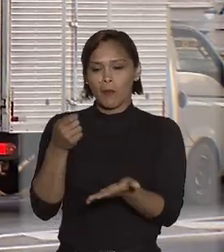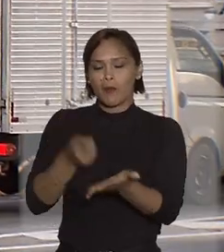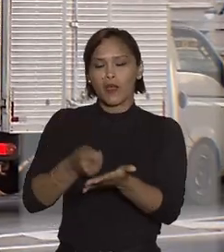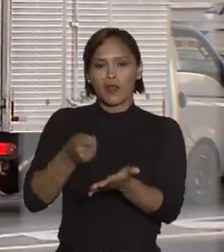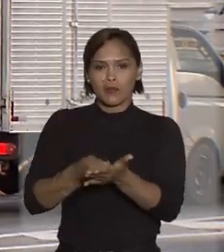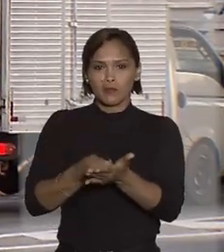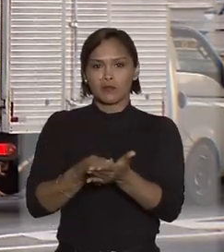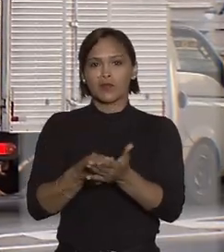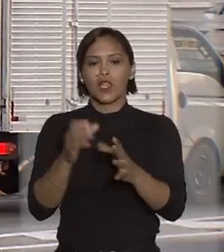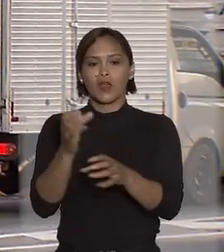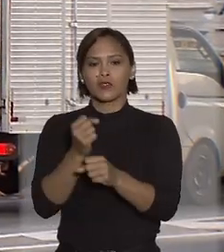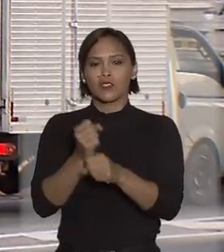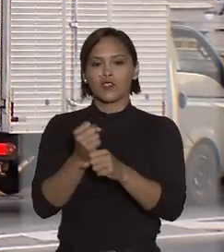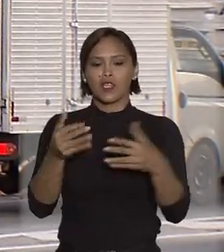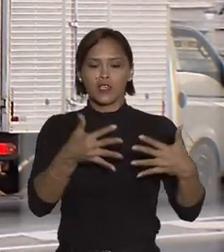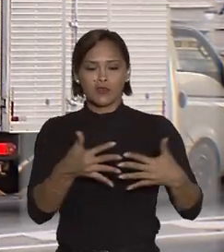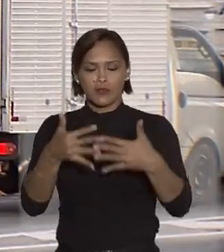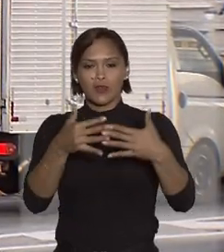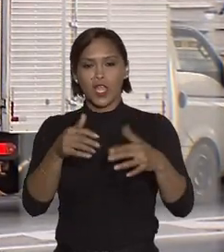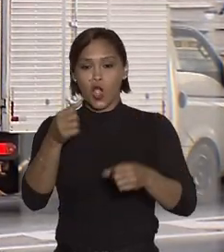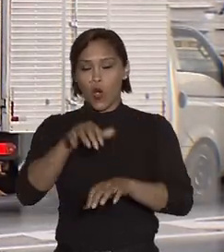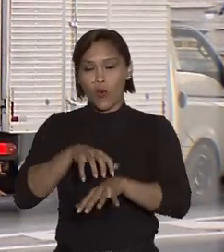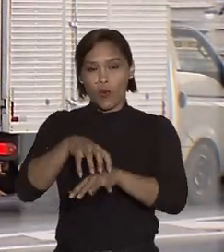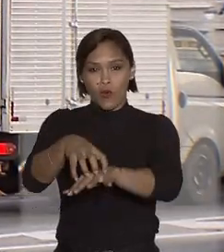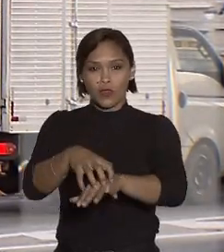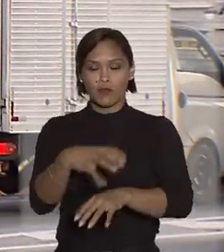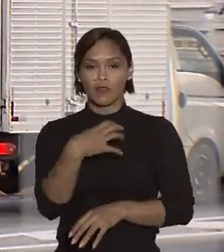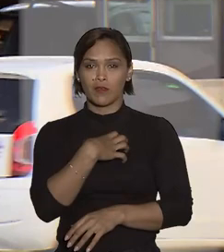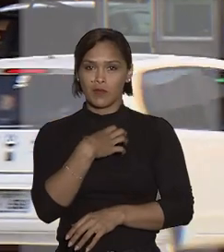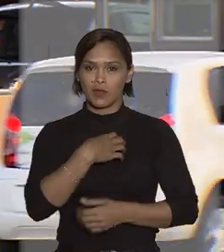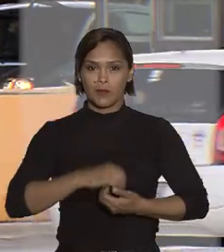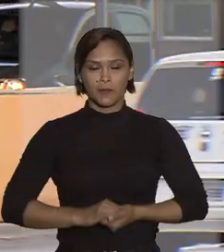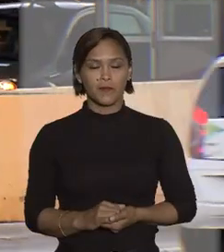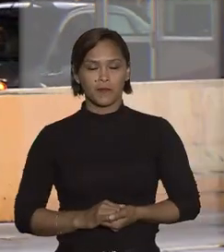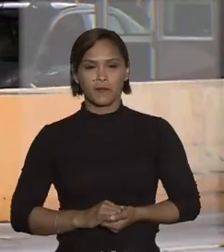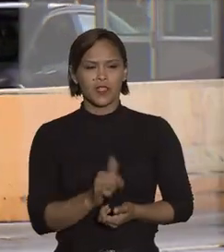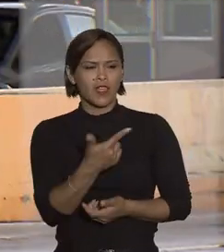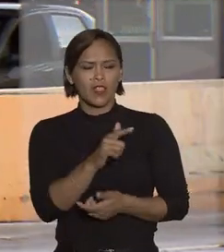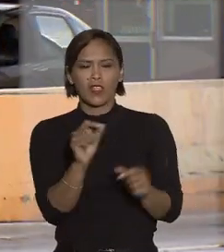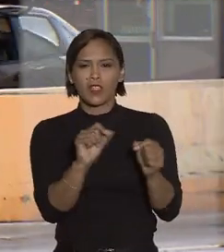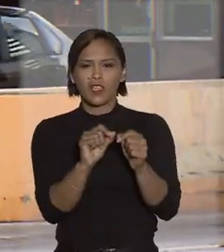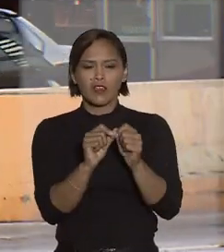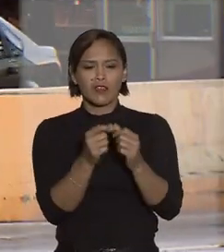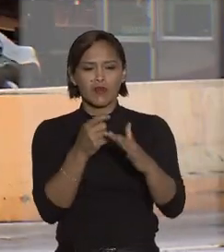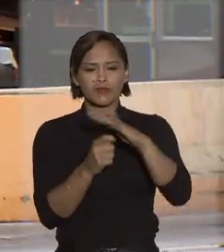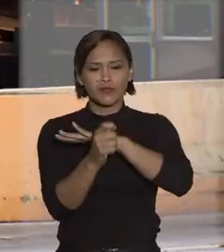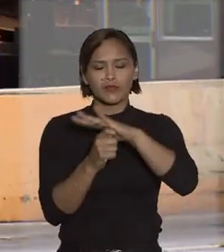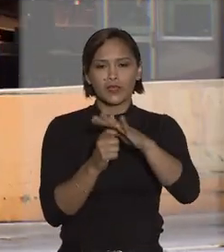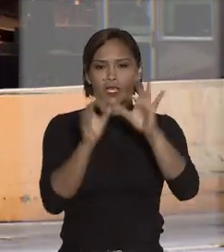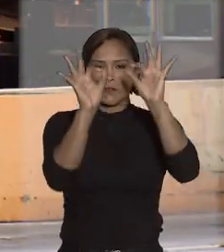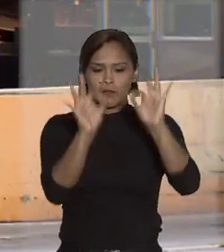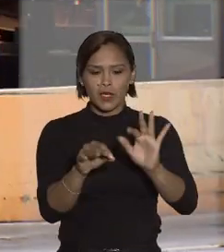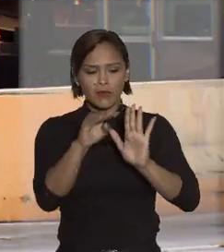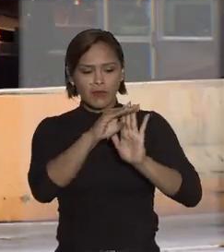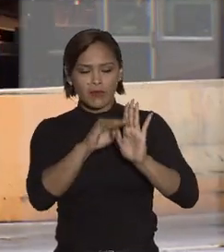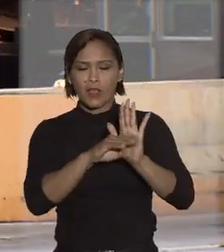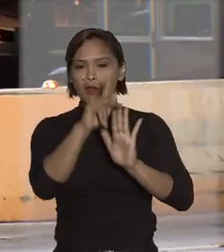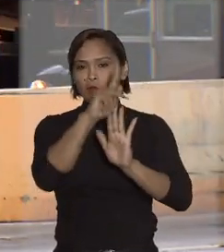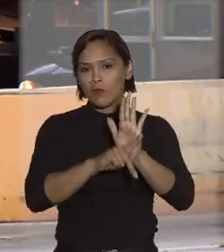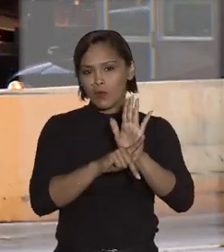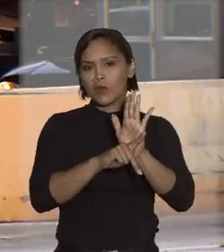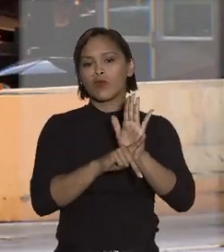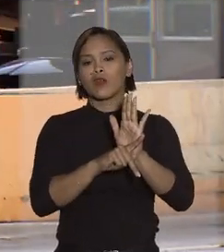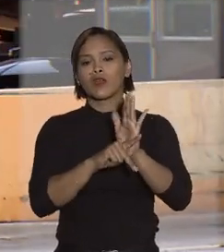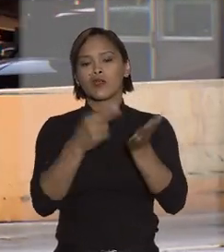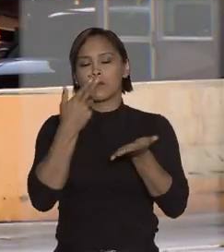cobrada pela concessionária de trechos de rodovias federais na Bahia, que não teria feito os investimentos previstos no programa